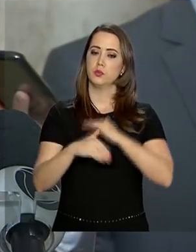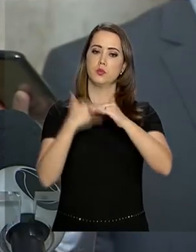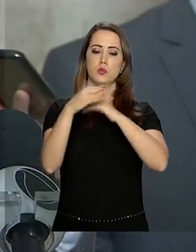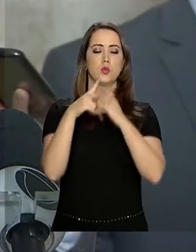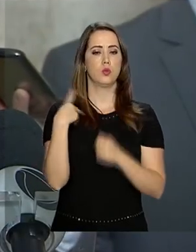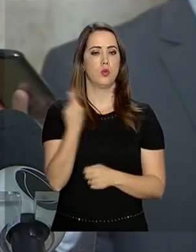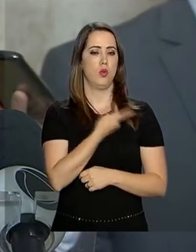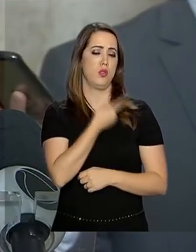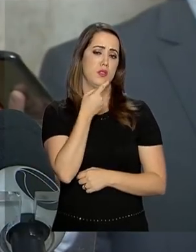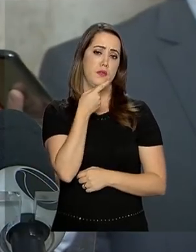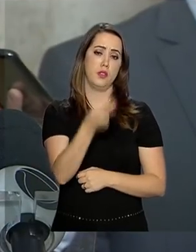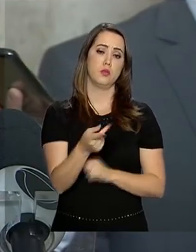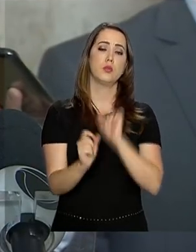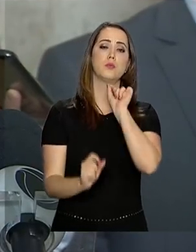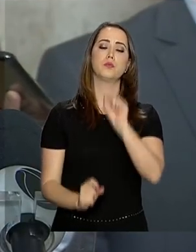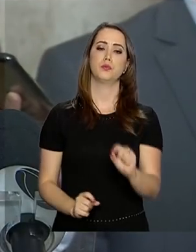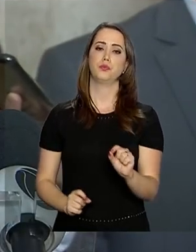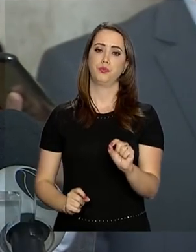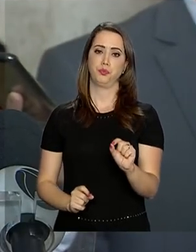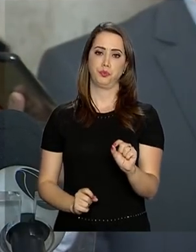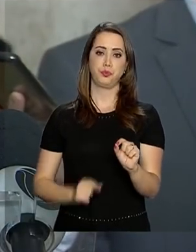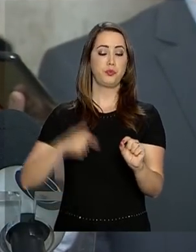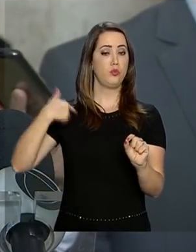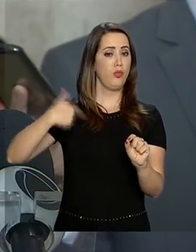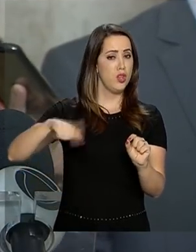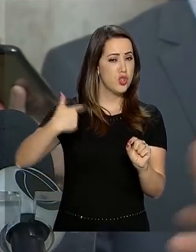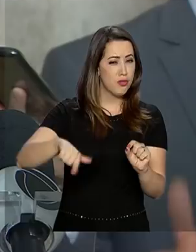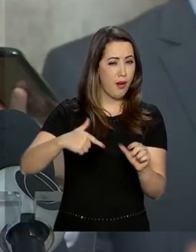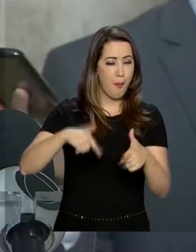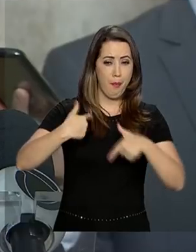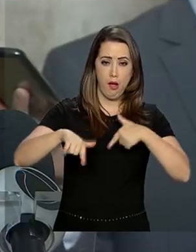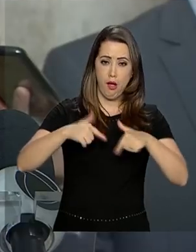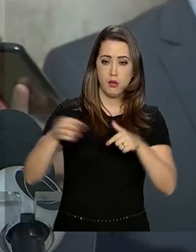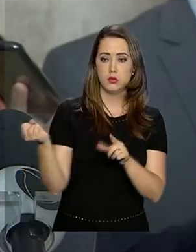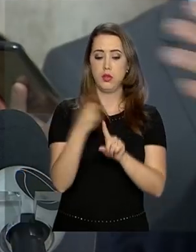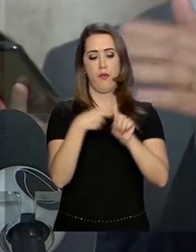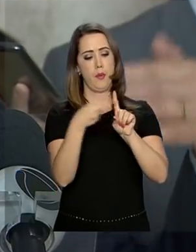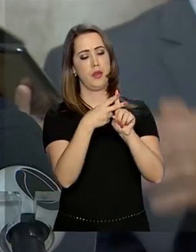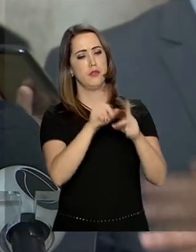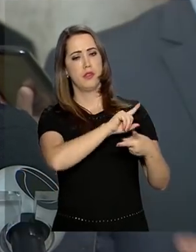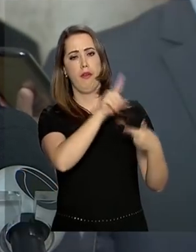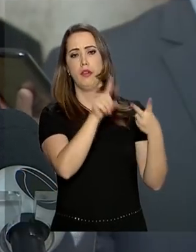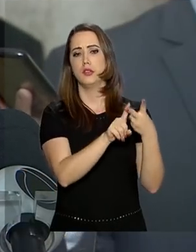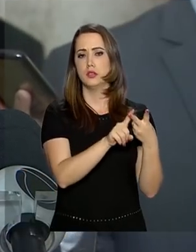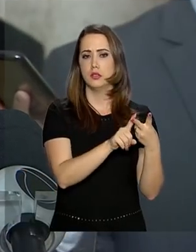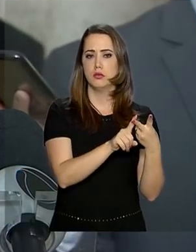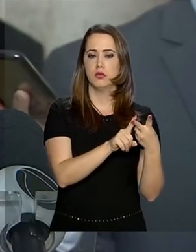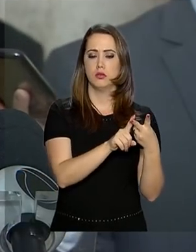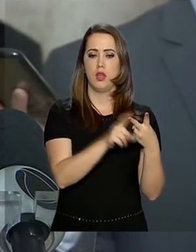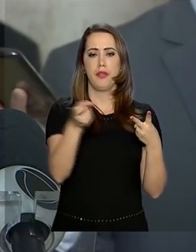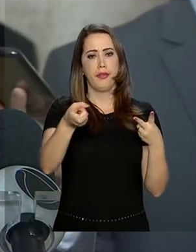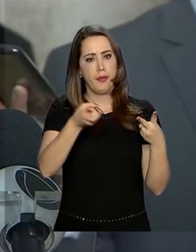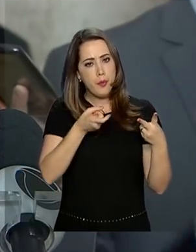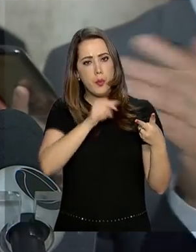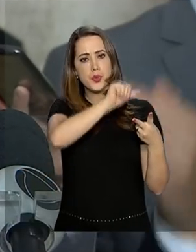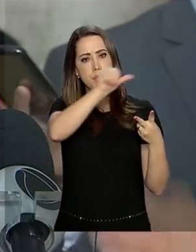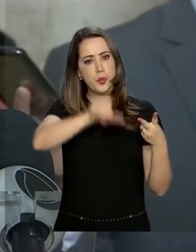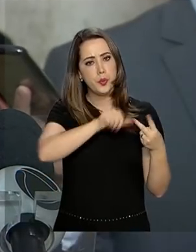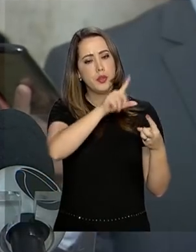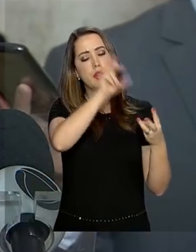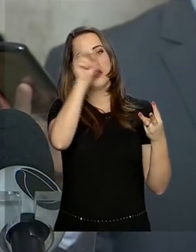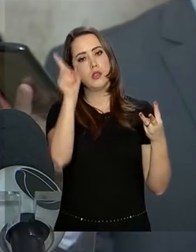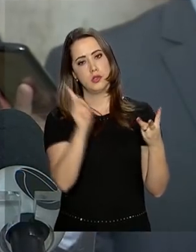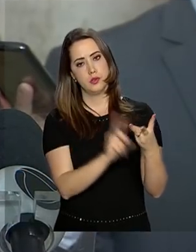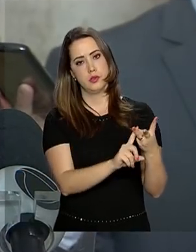falando de ações que vão desde a nova Previdência, passando pela reforma tributária, passando